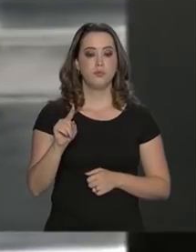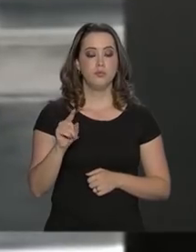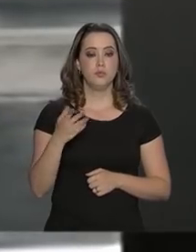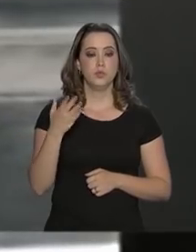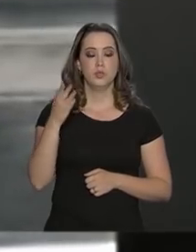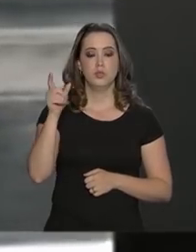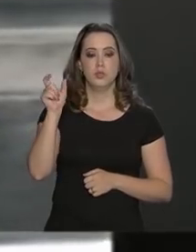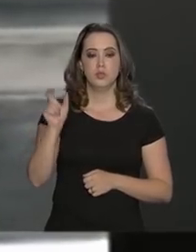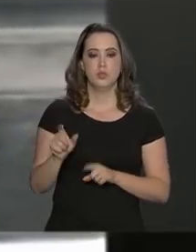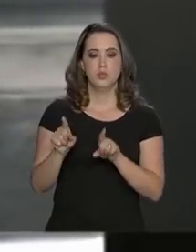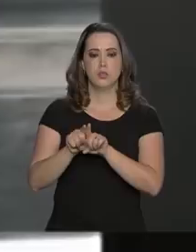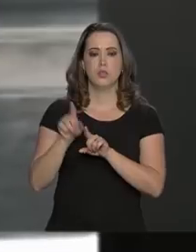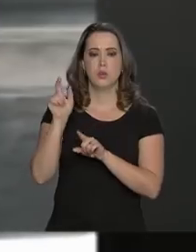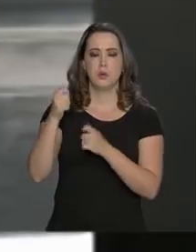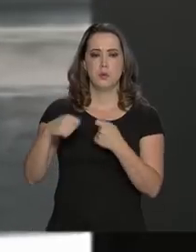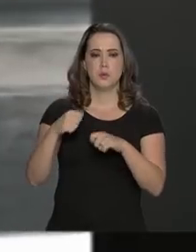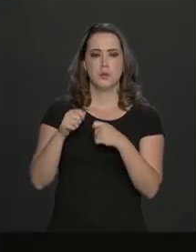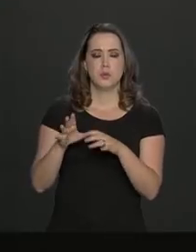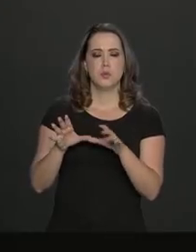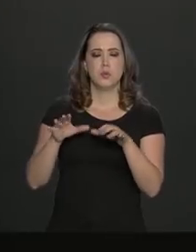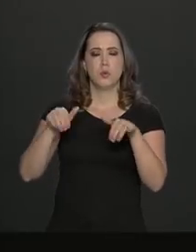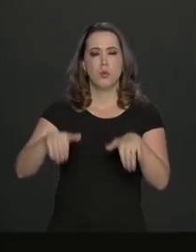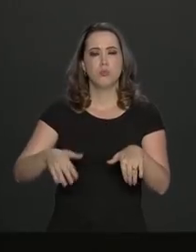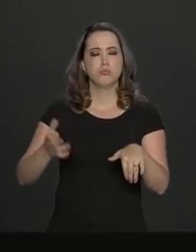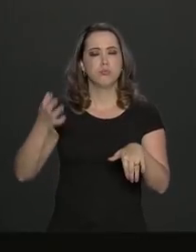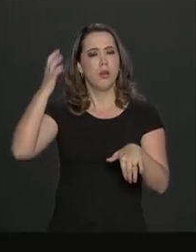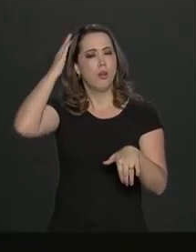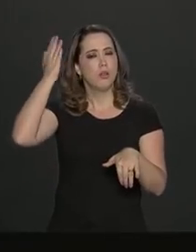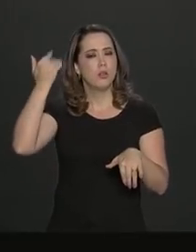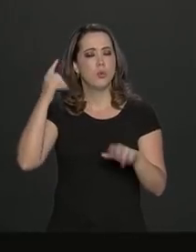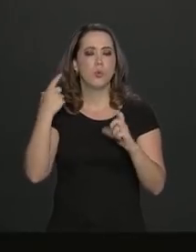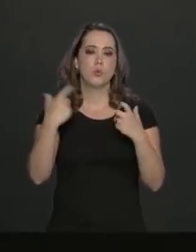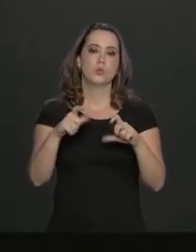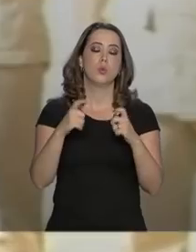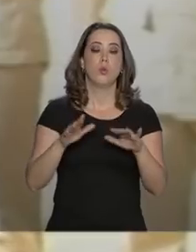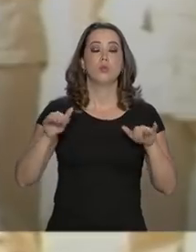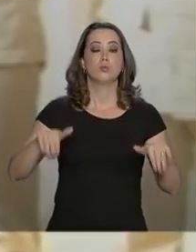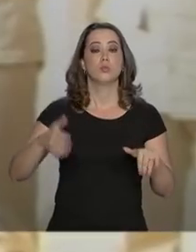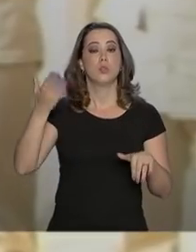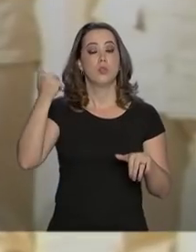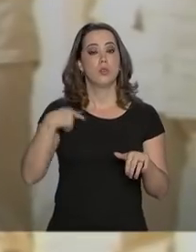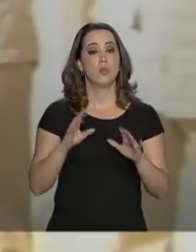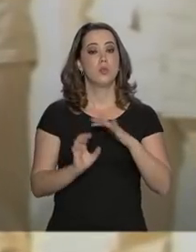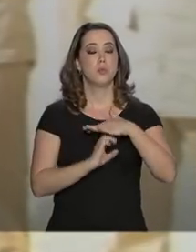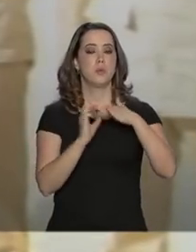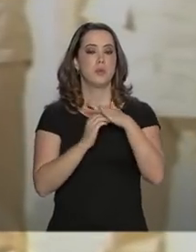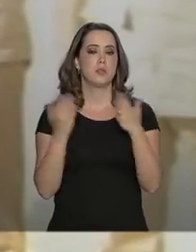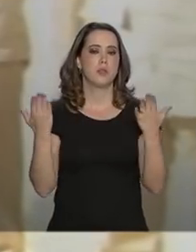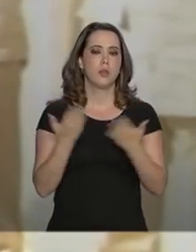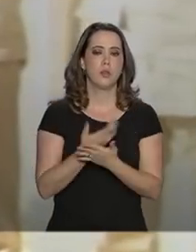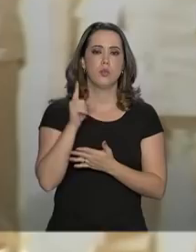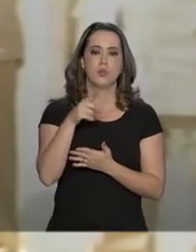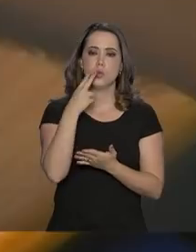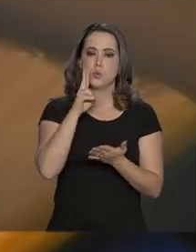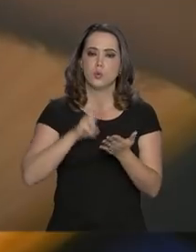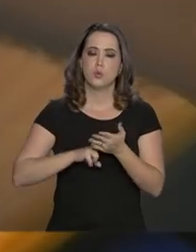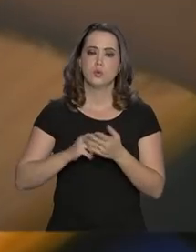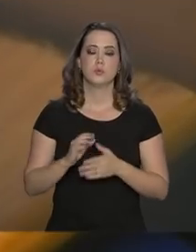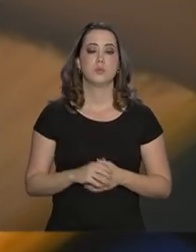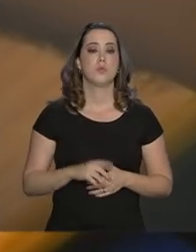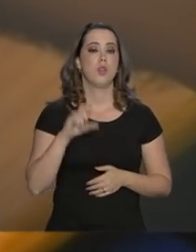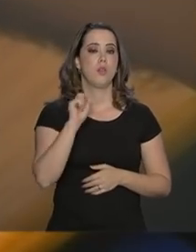para virar uma diretoria no Império, um departamento na República e uma empresa que hoje são os Correios.